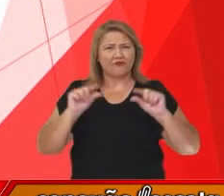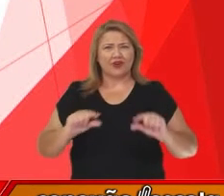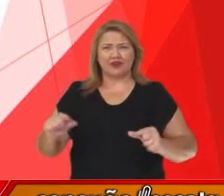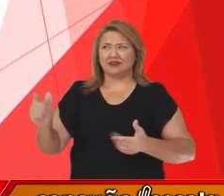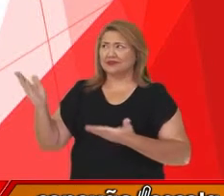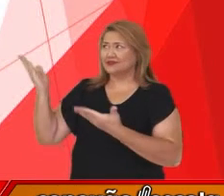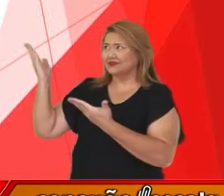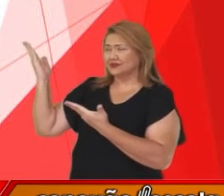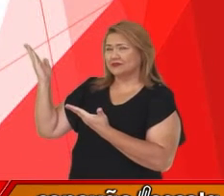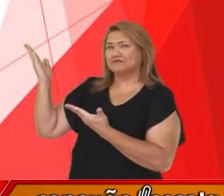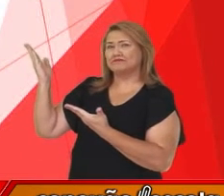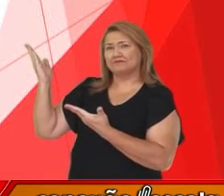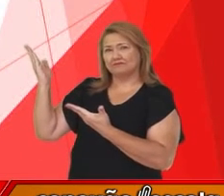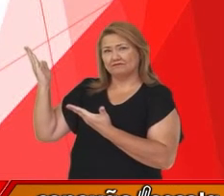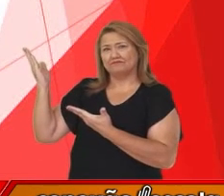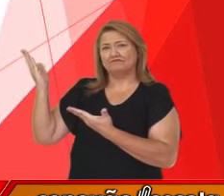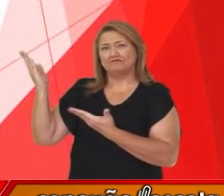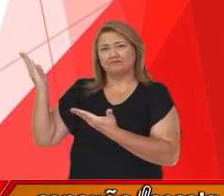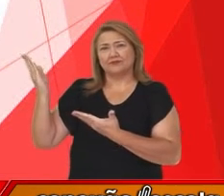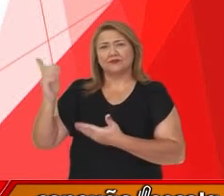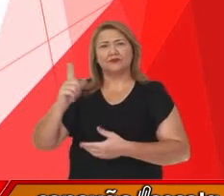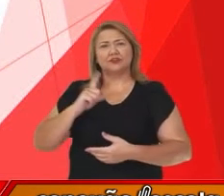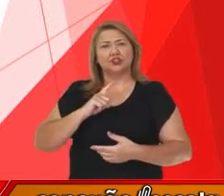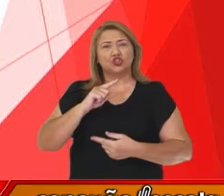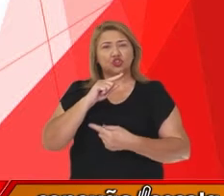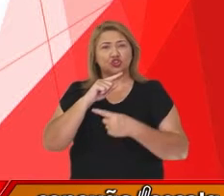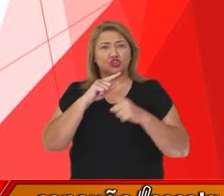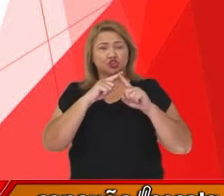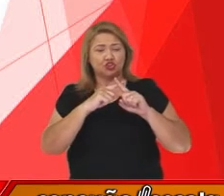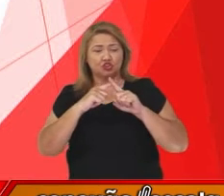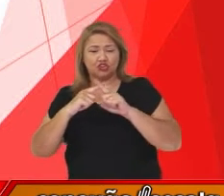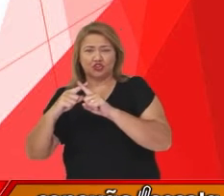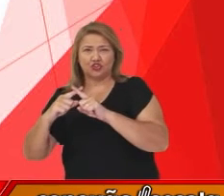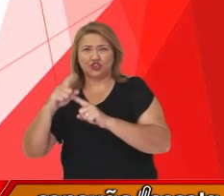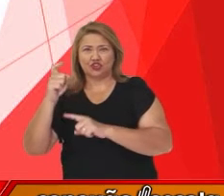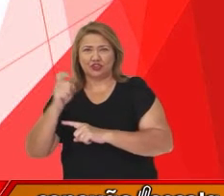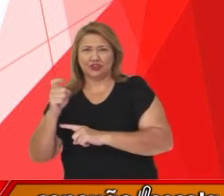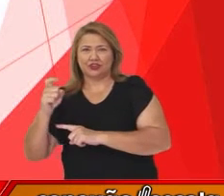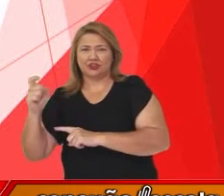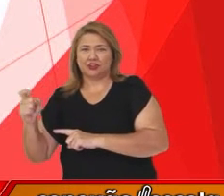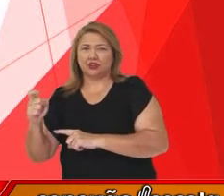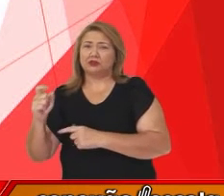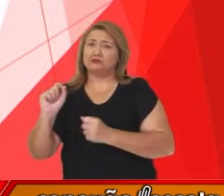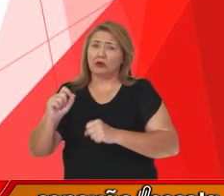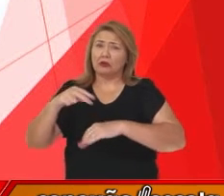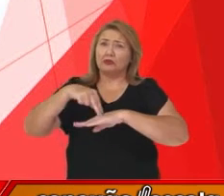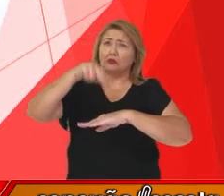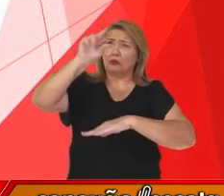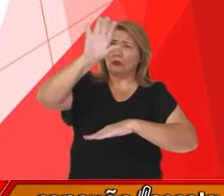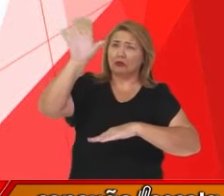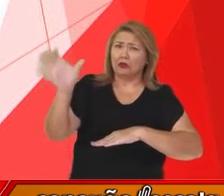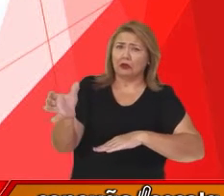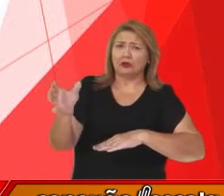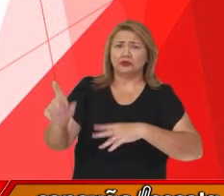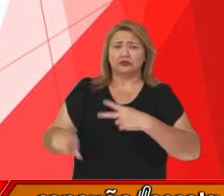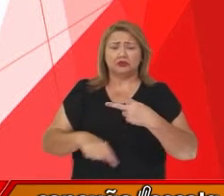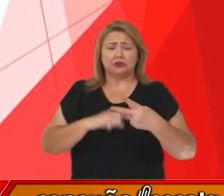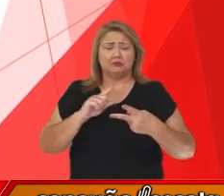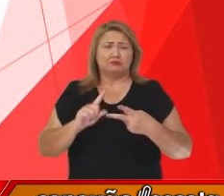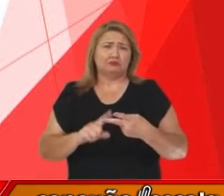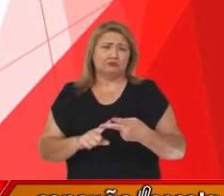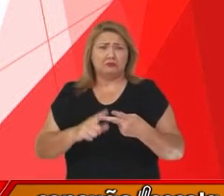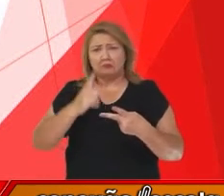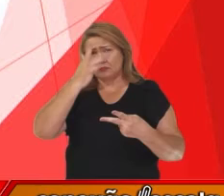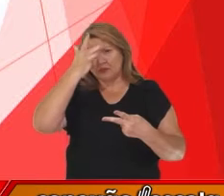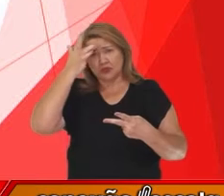está presente aqui. O XXX pode significar o nordestino ou também